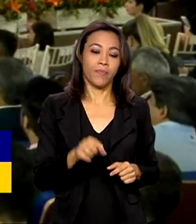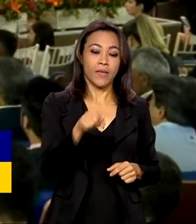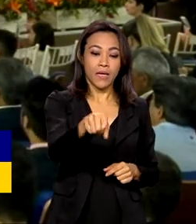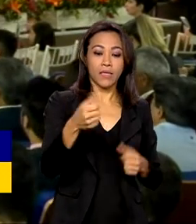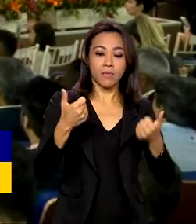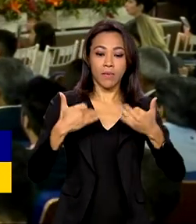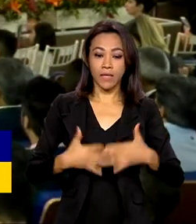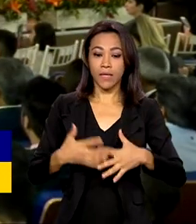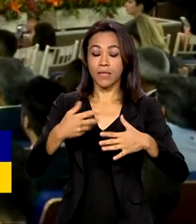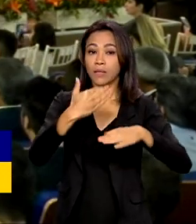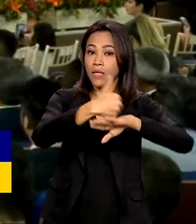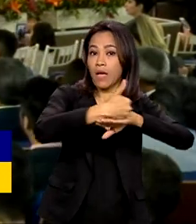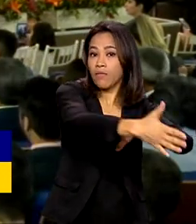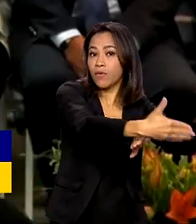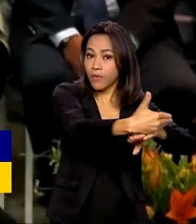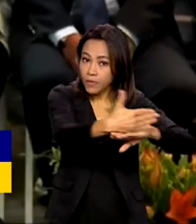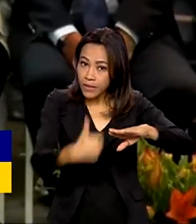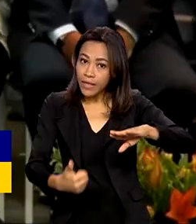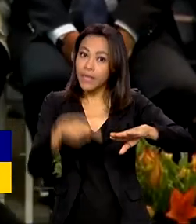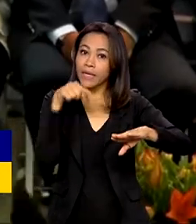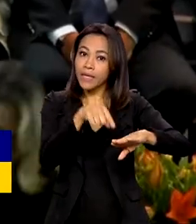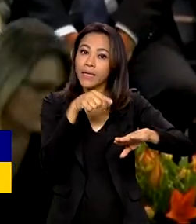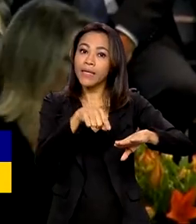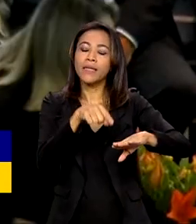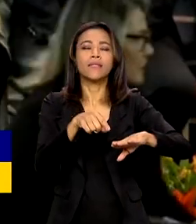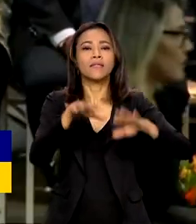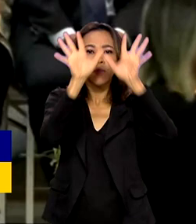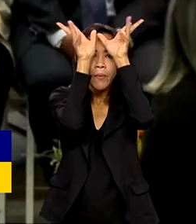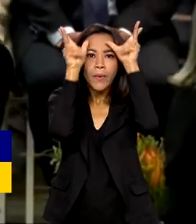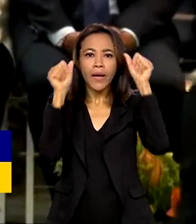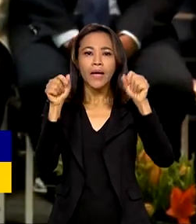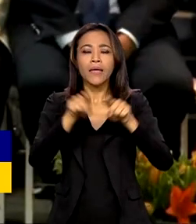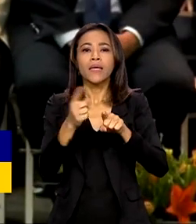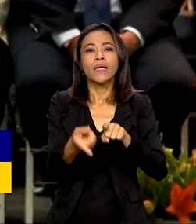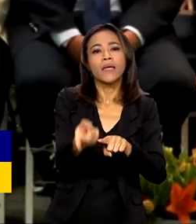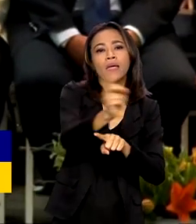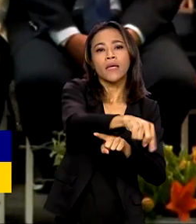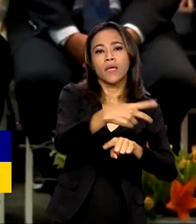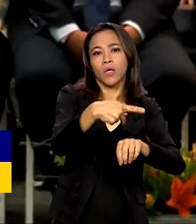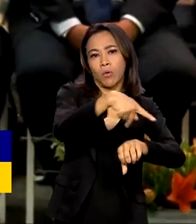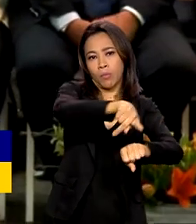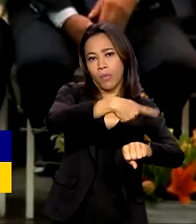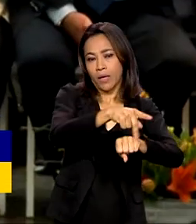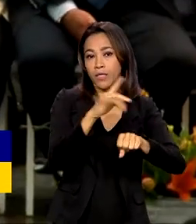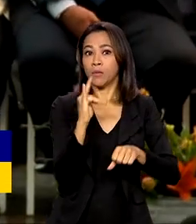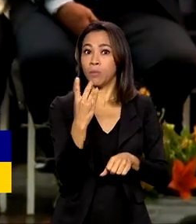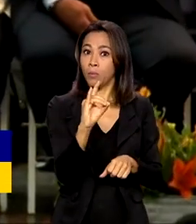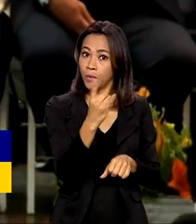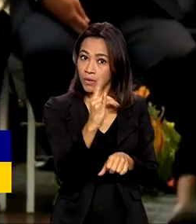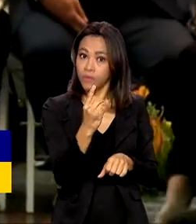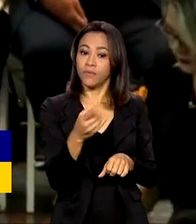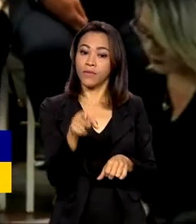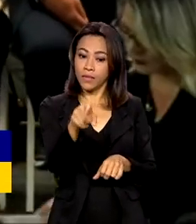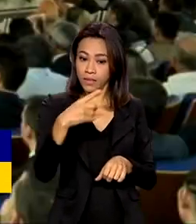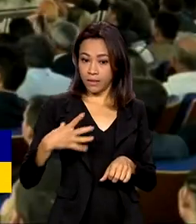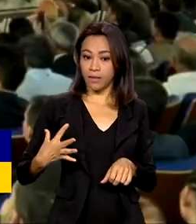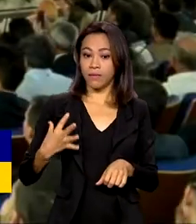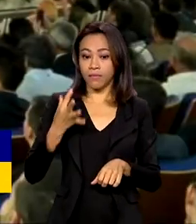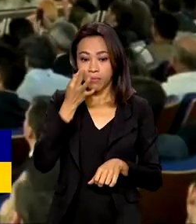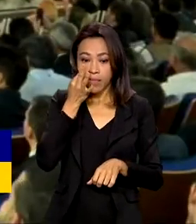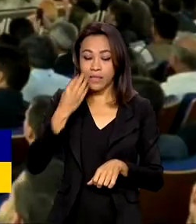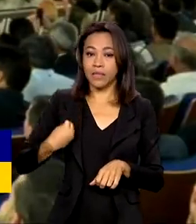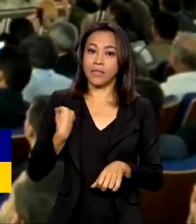fronteira entre o Acre e a Bolívia. E contou com a participação do ministro da Justiça e Segurança Pública, Flávio Dino.